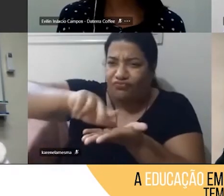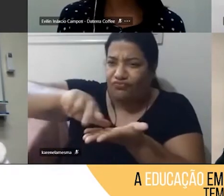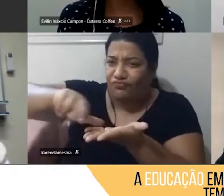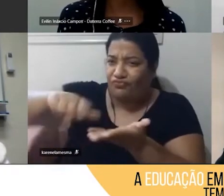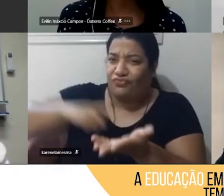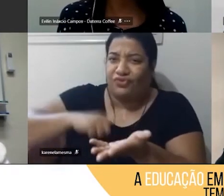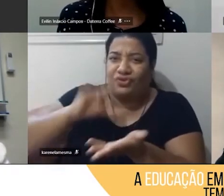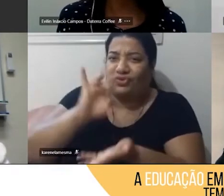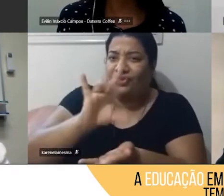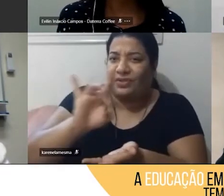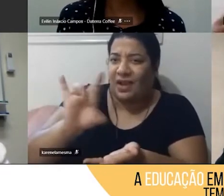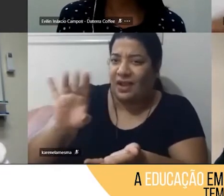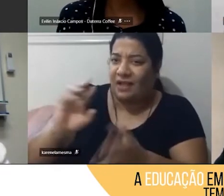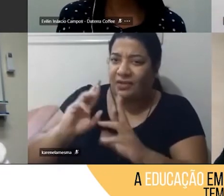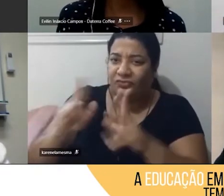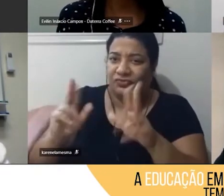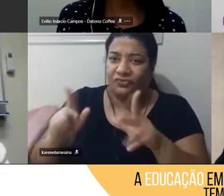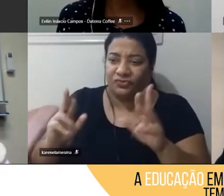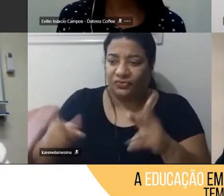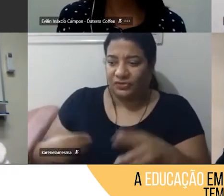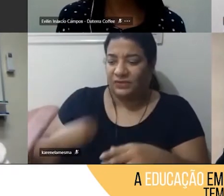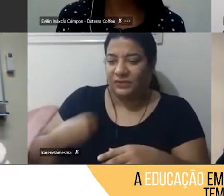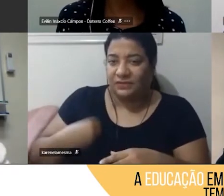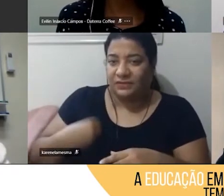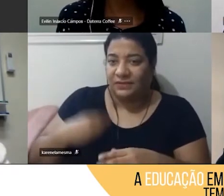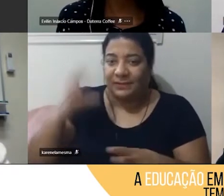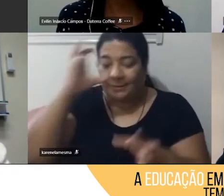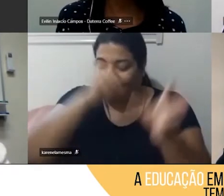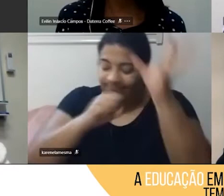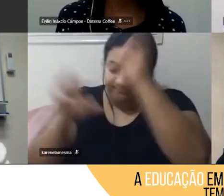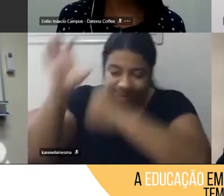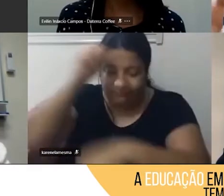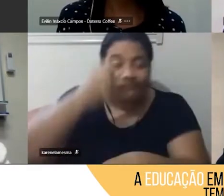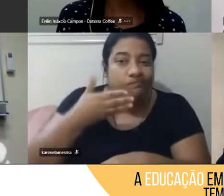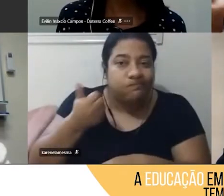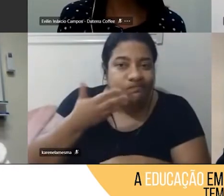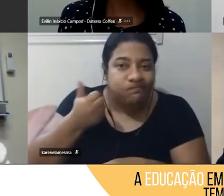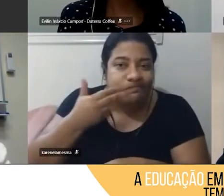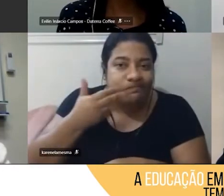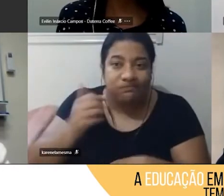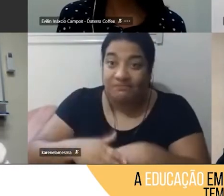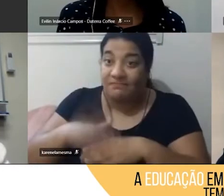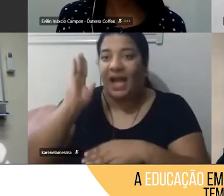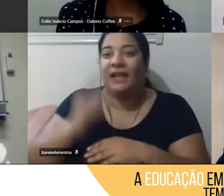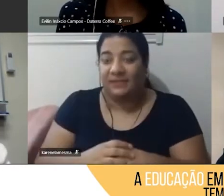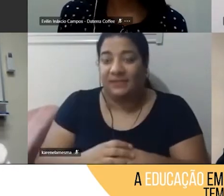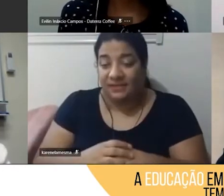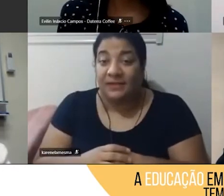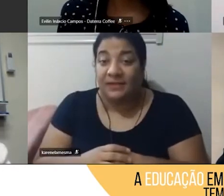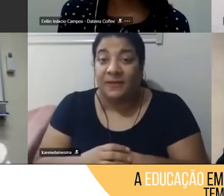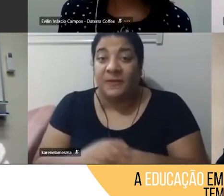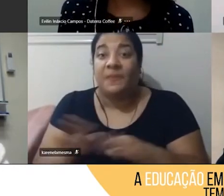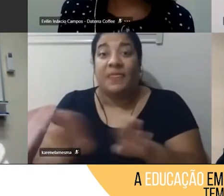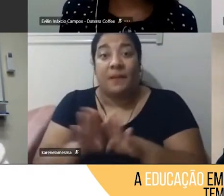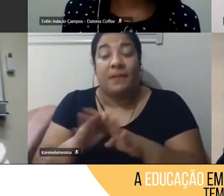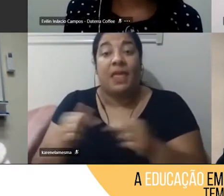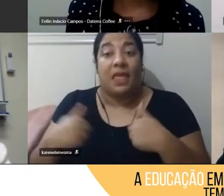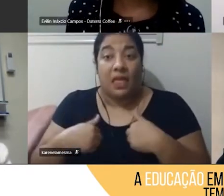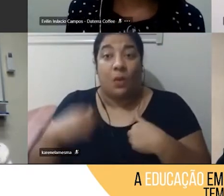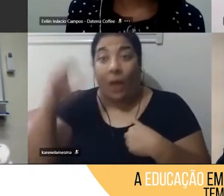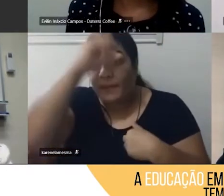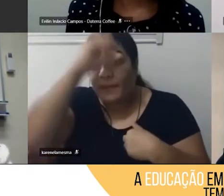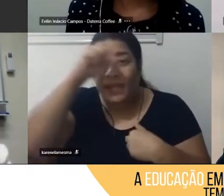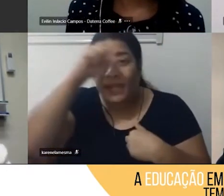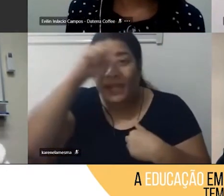diferentes. E por isso que a gente aprende muito mais quando a gente ensina. E nesse caminho também, eu aprendi a importância de buscar